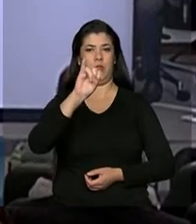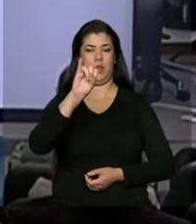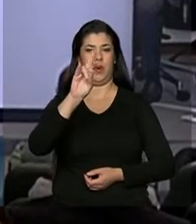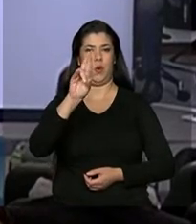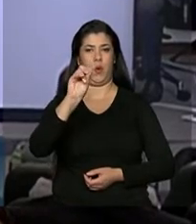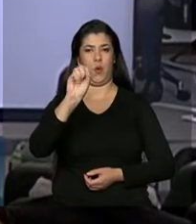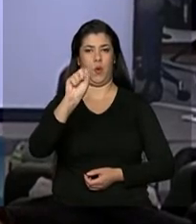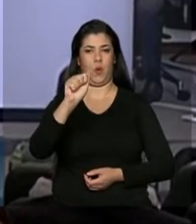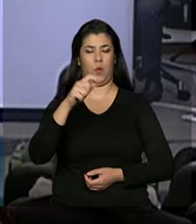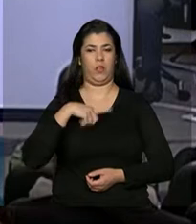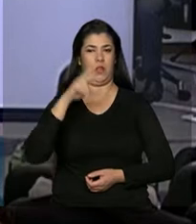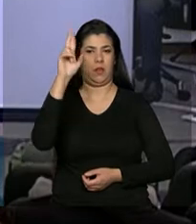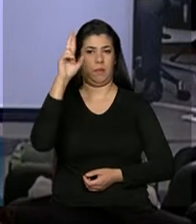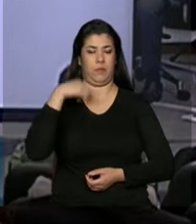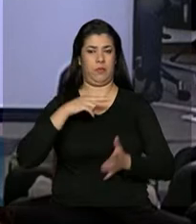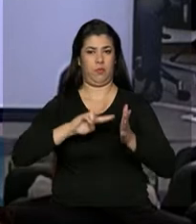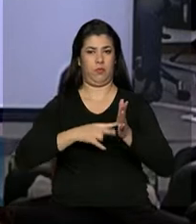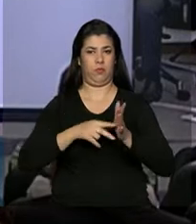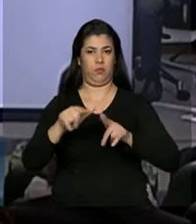Fiscais do Trabalho.